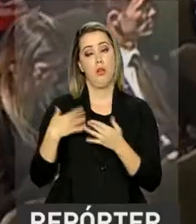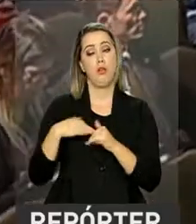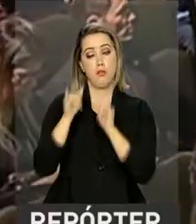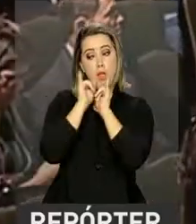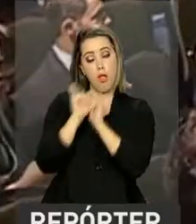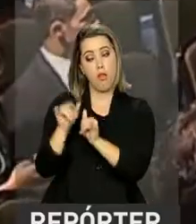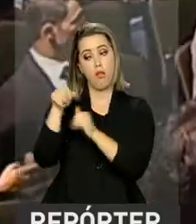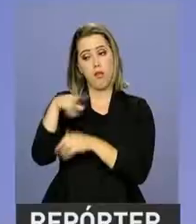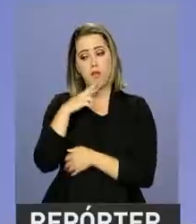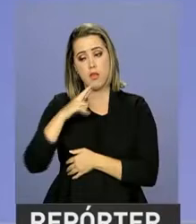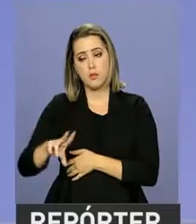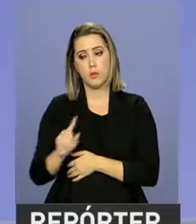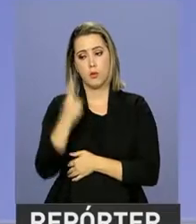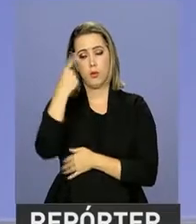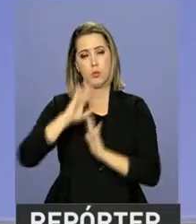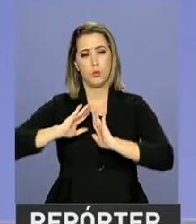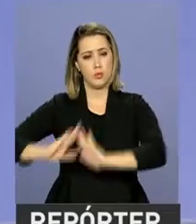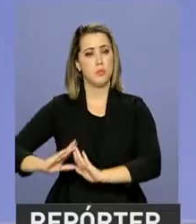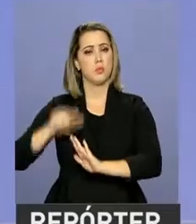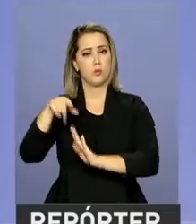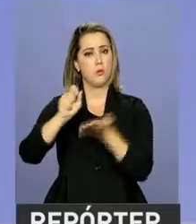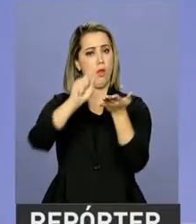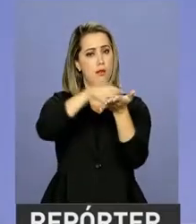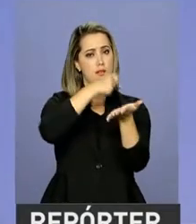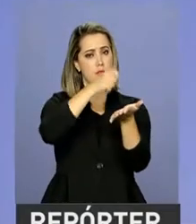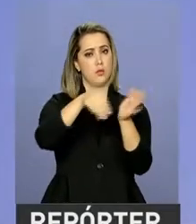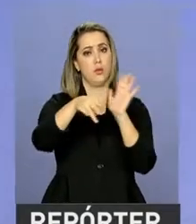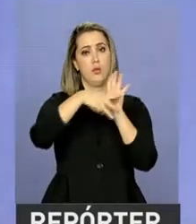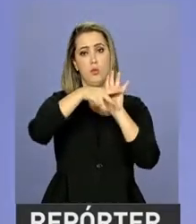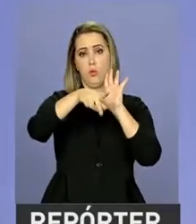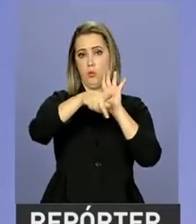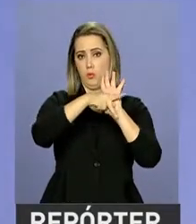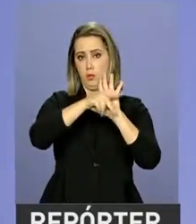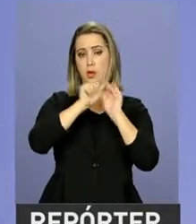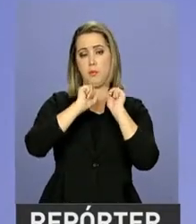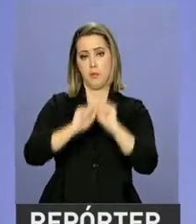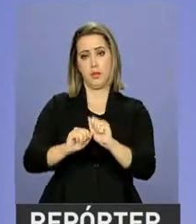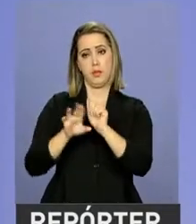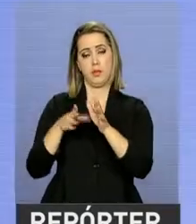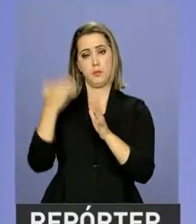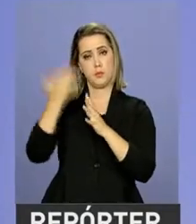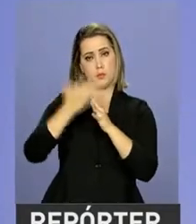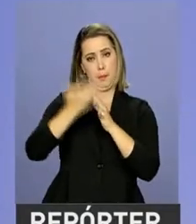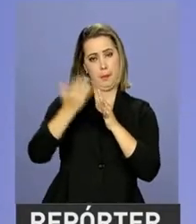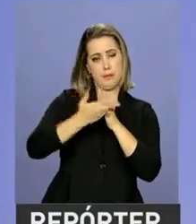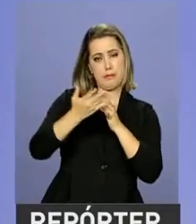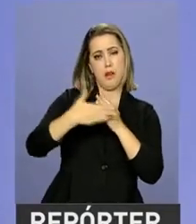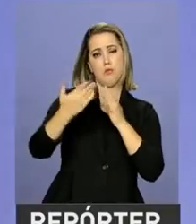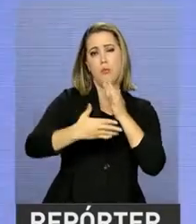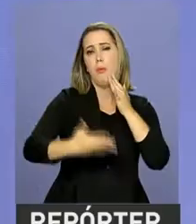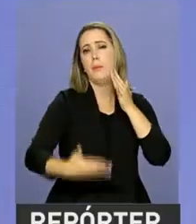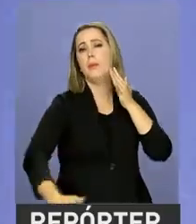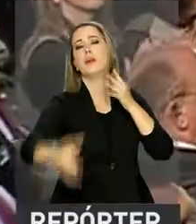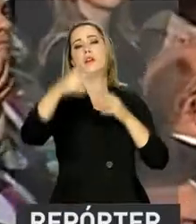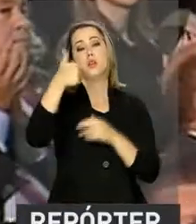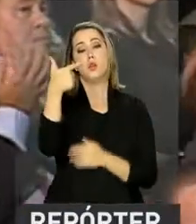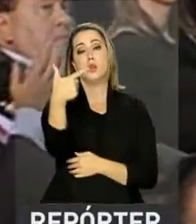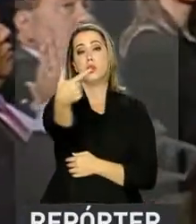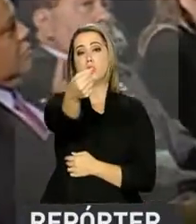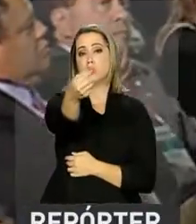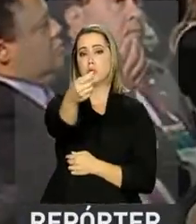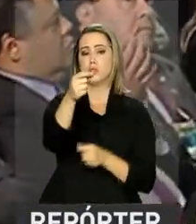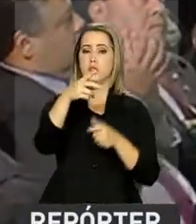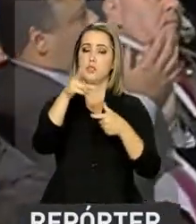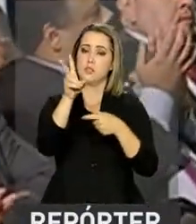principais pleitos. Michel Temer assinou medida provisória que permite o parcelamento das dívidas das prefeituras